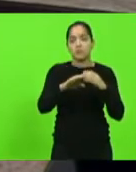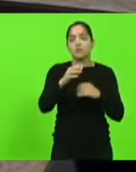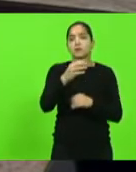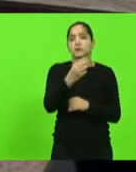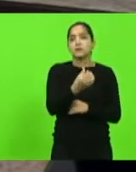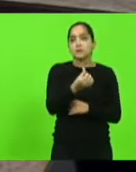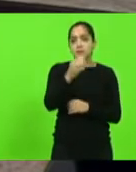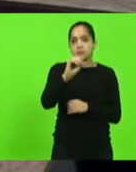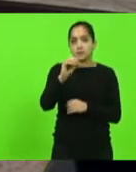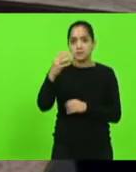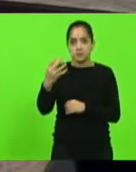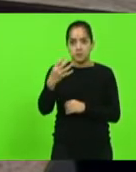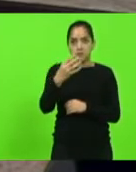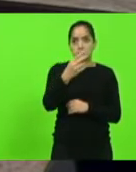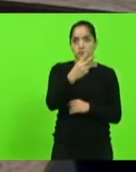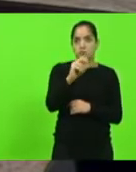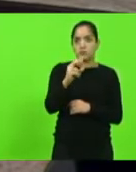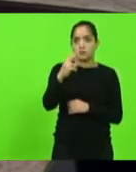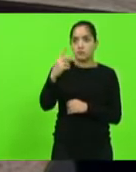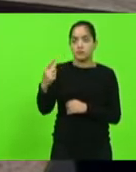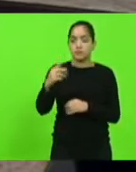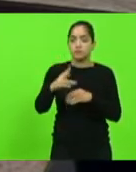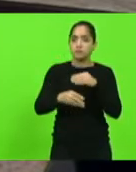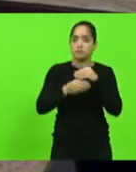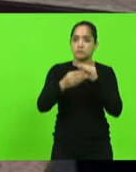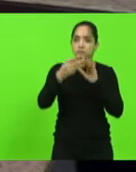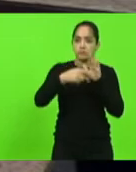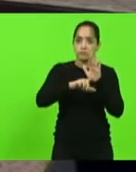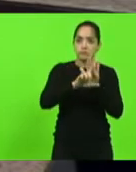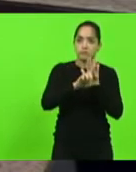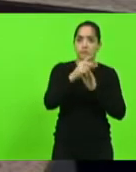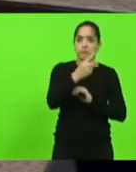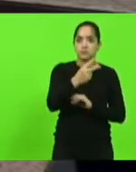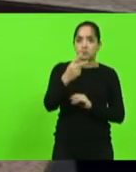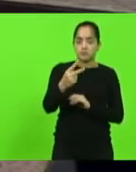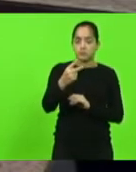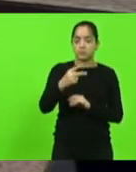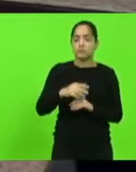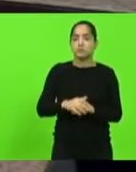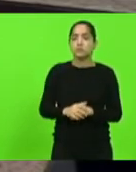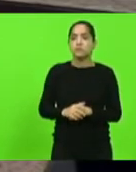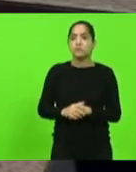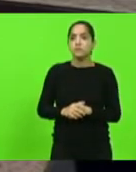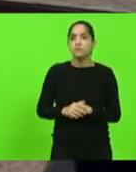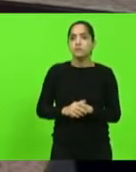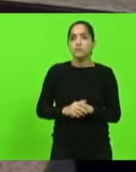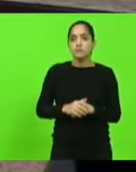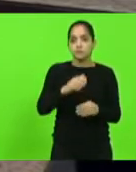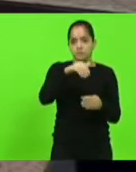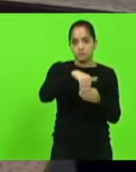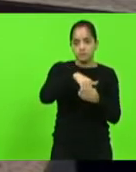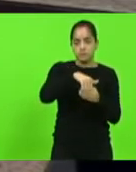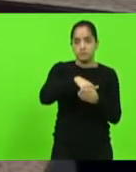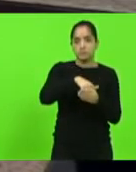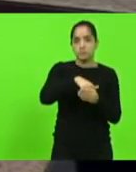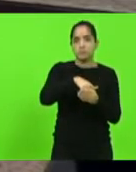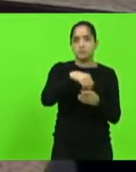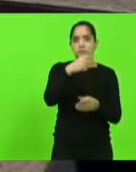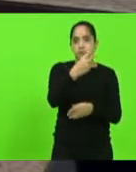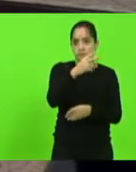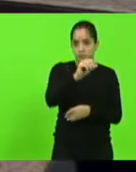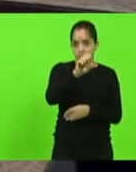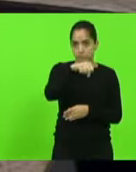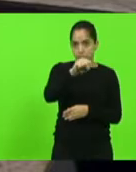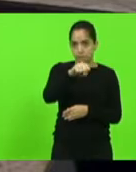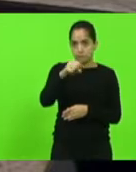604 de 2021, aposta ao projeto de lei nº 222 de 2020, obtendo a seguinte votação. 20 votos